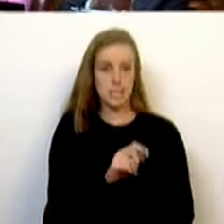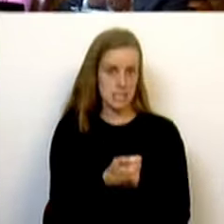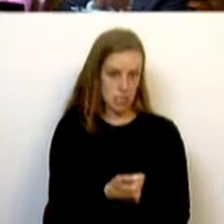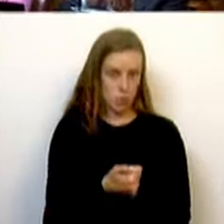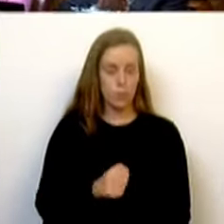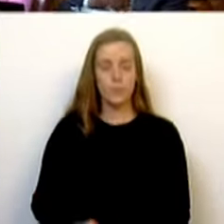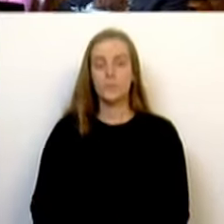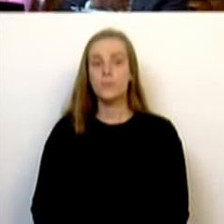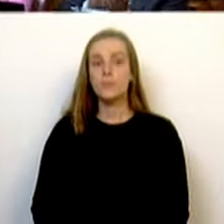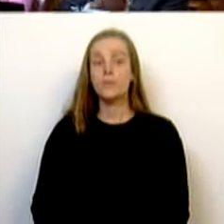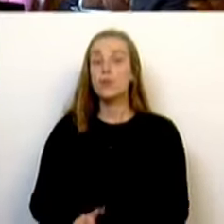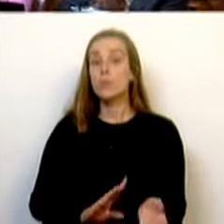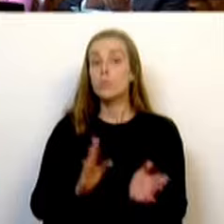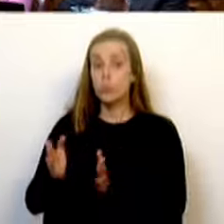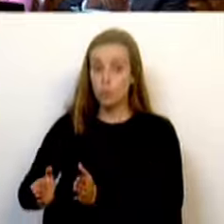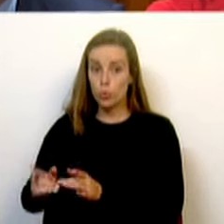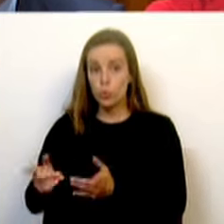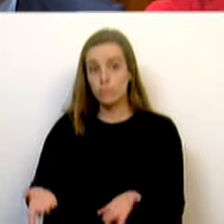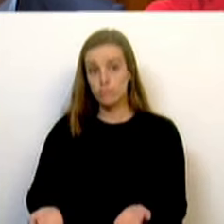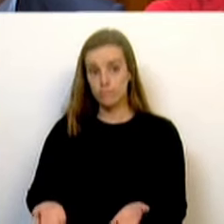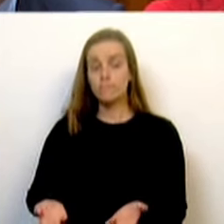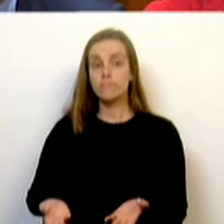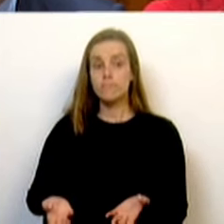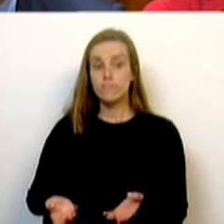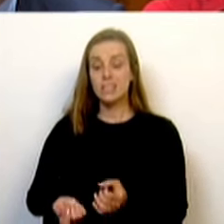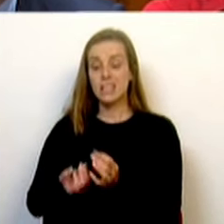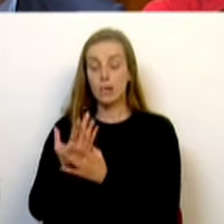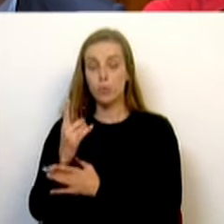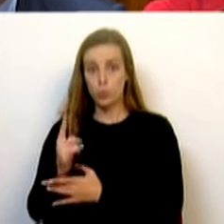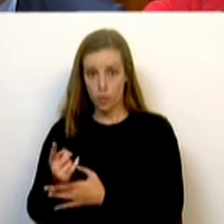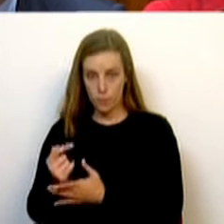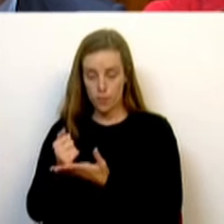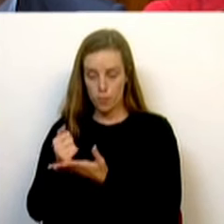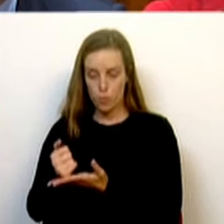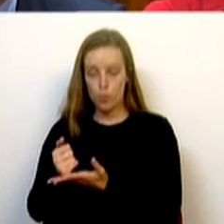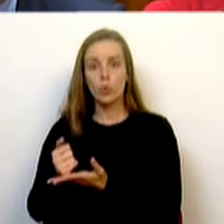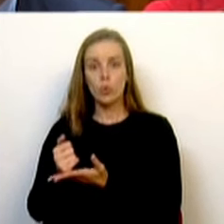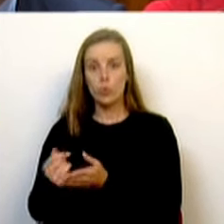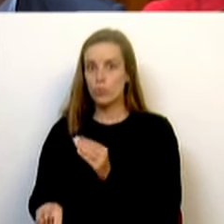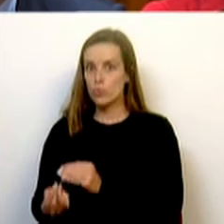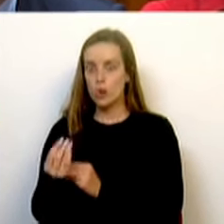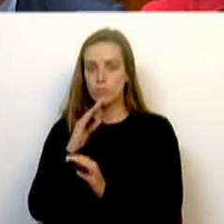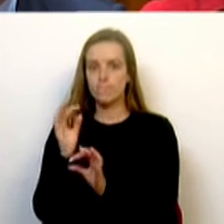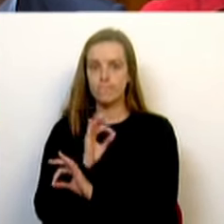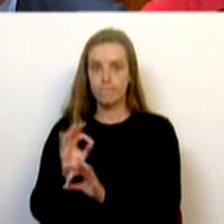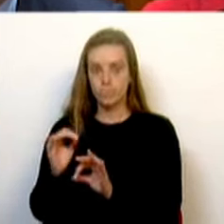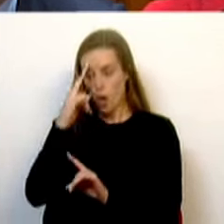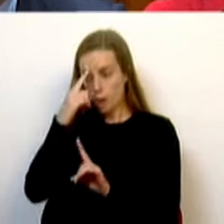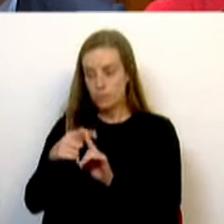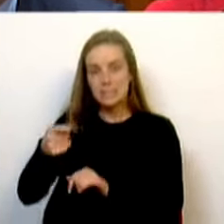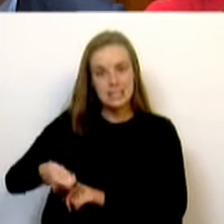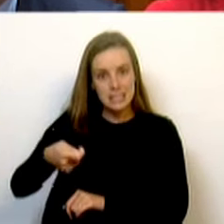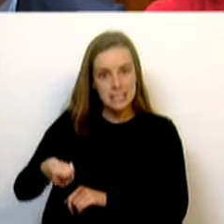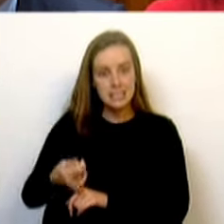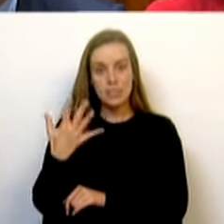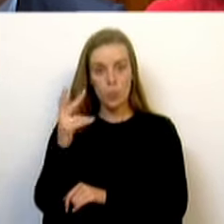65. Por outro lado, criámos um apoio extraordinário à renda para vigorar durante os